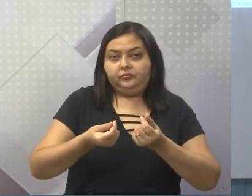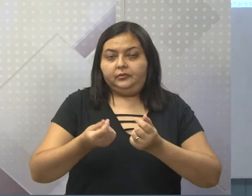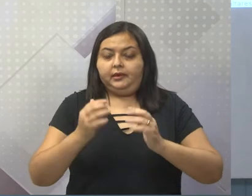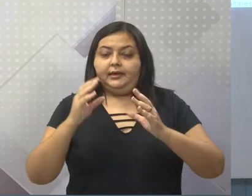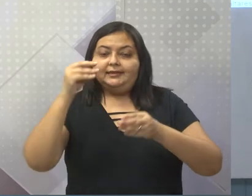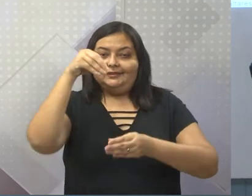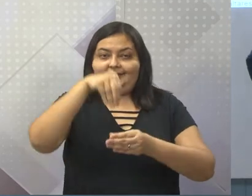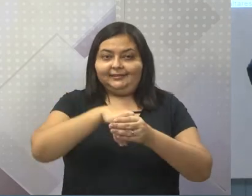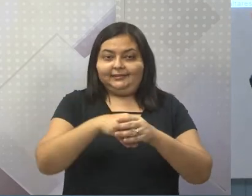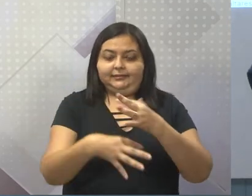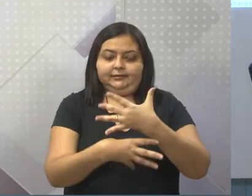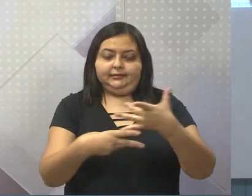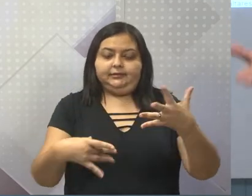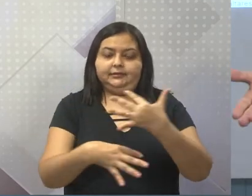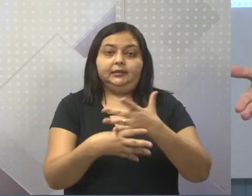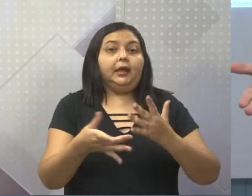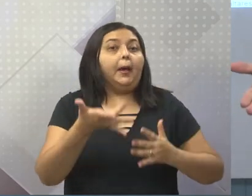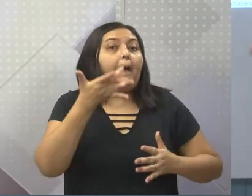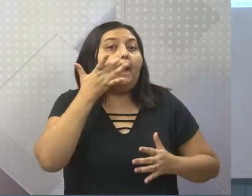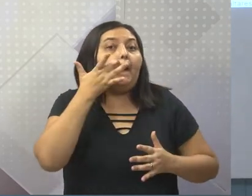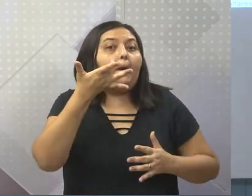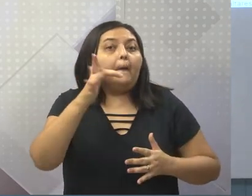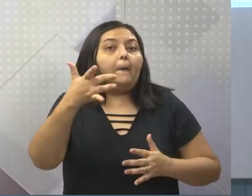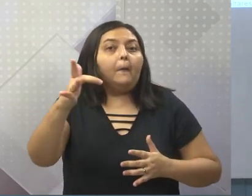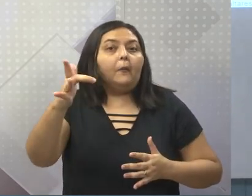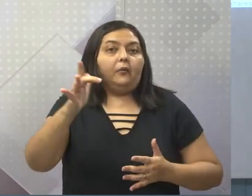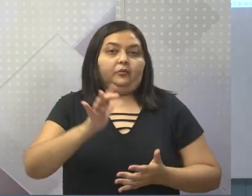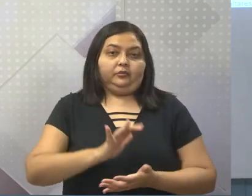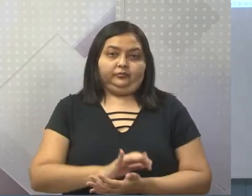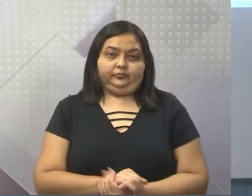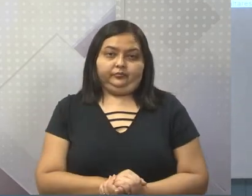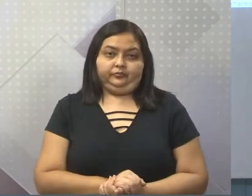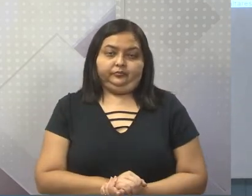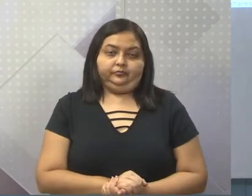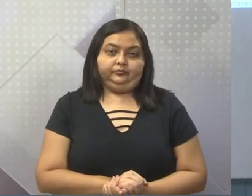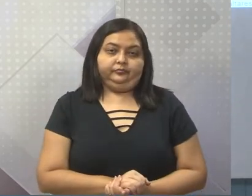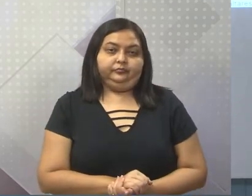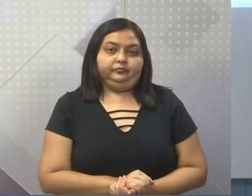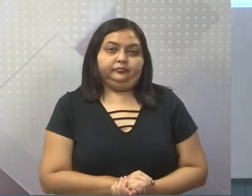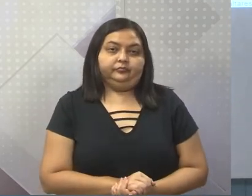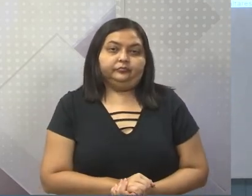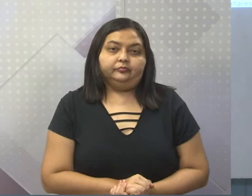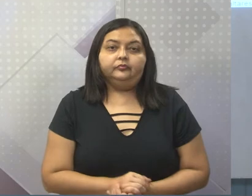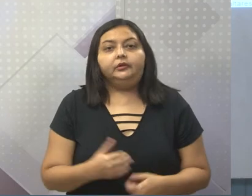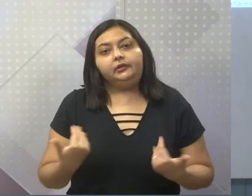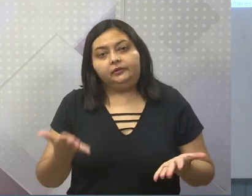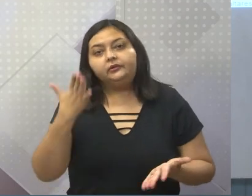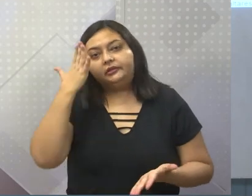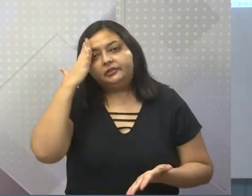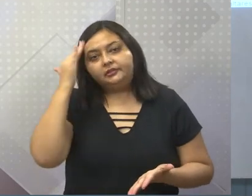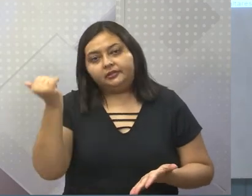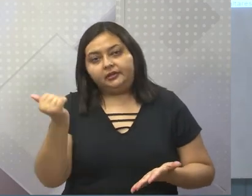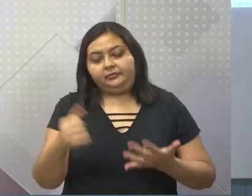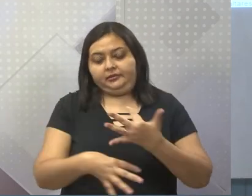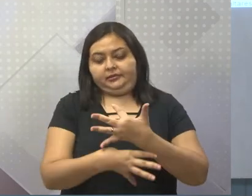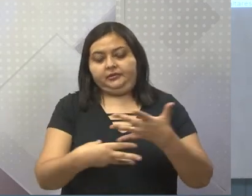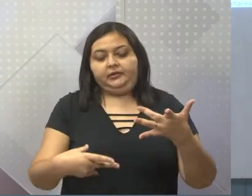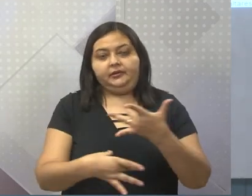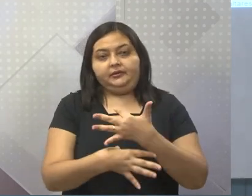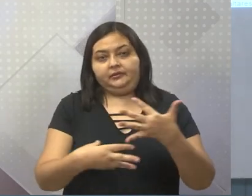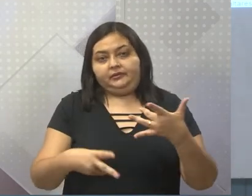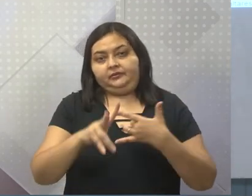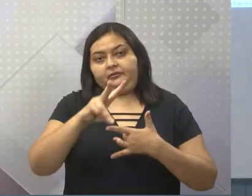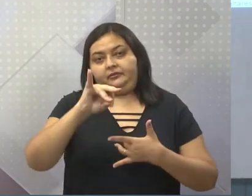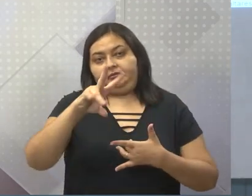quê? Por causa da questão do ouro. Isso mesmo, por causa da questão do ouro. Então, a gente sabe que Vila Rica e aquela